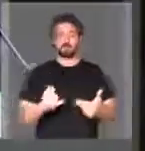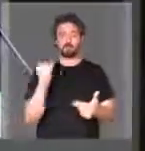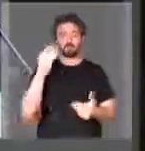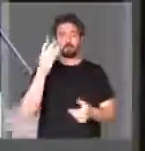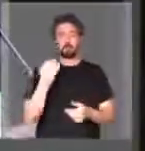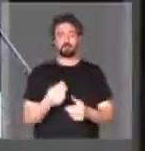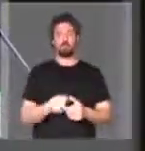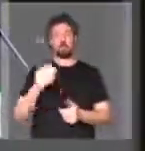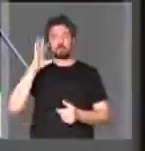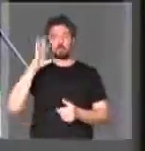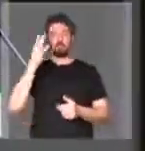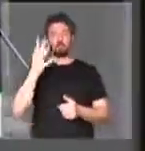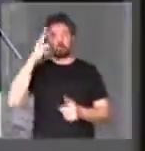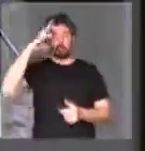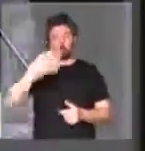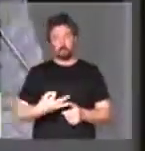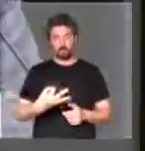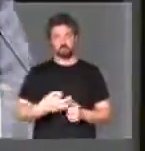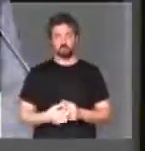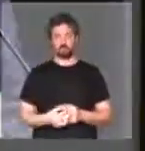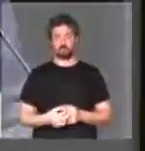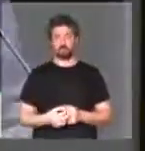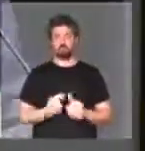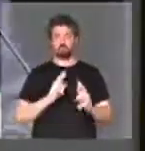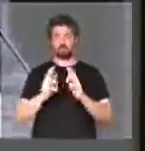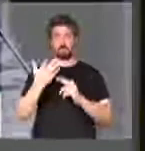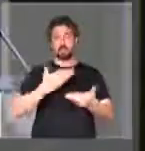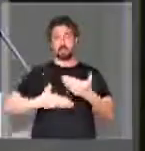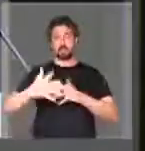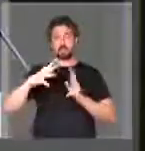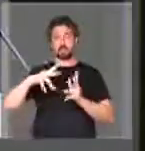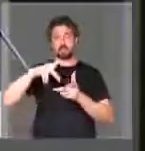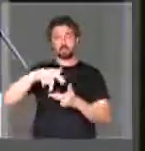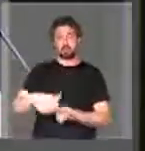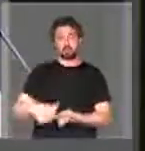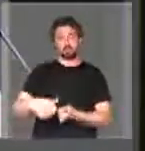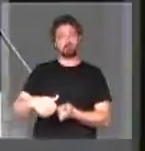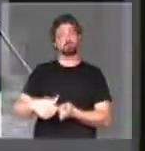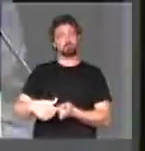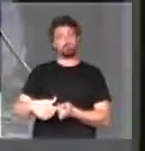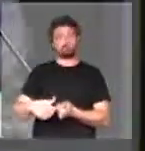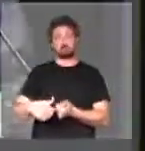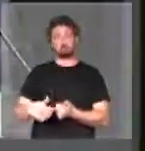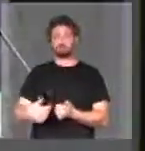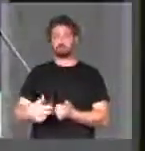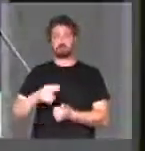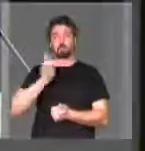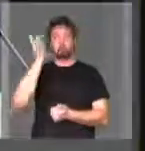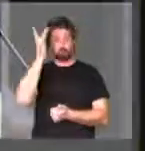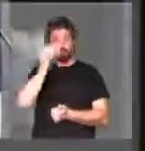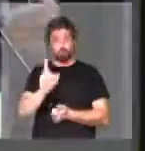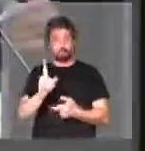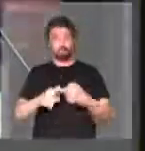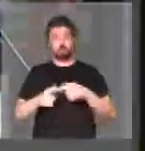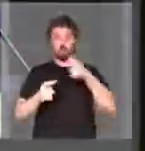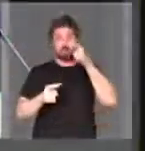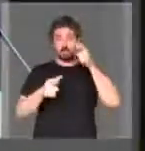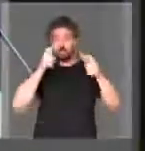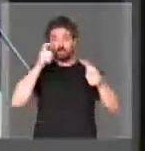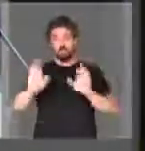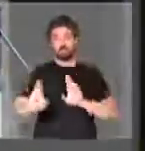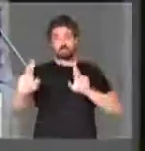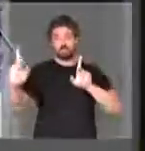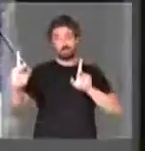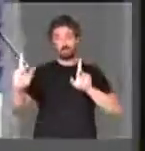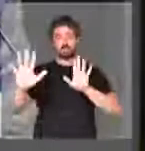questão muito importante, precisa ser compreendida. As relações internacionais, elas não são fáceis, porque os interesses